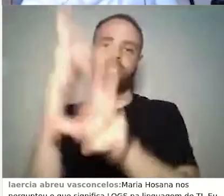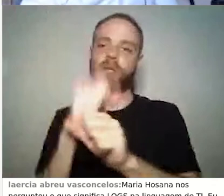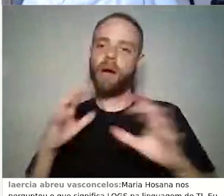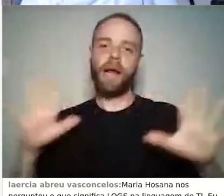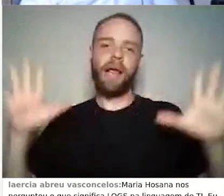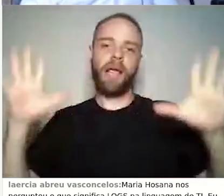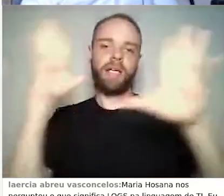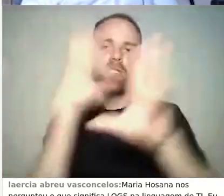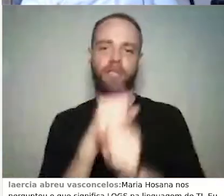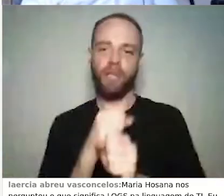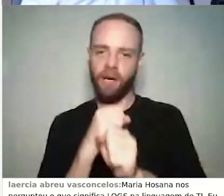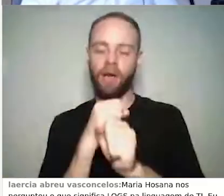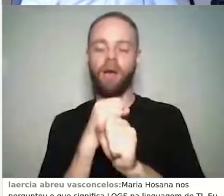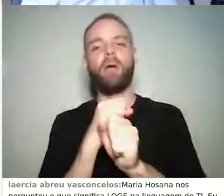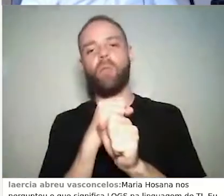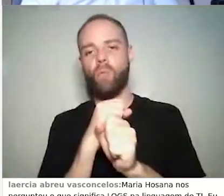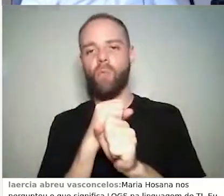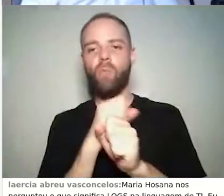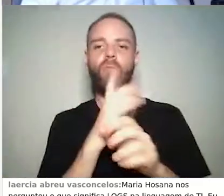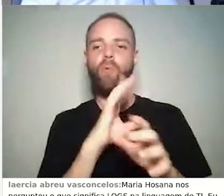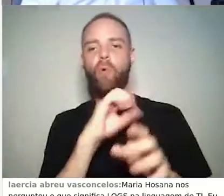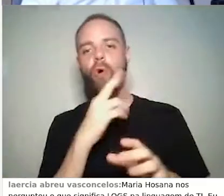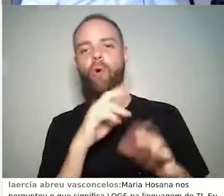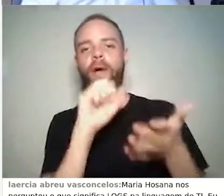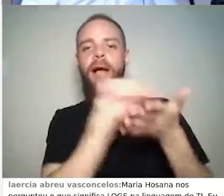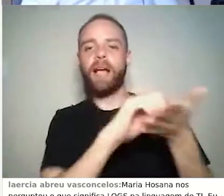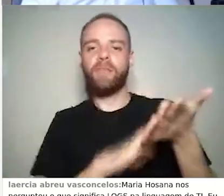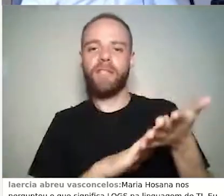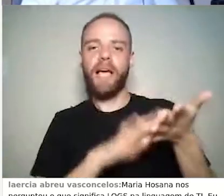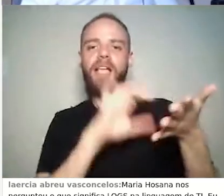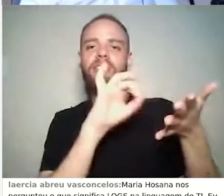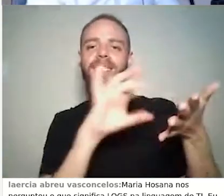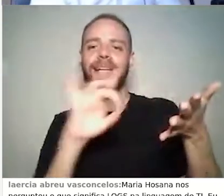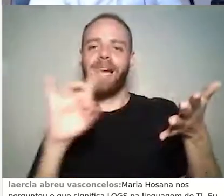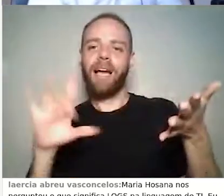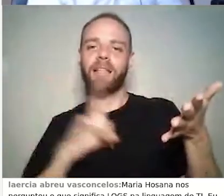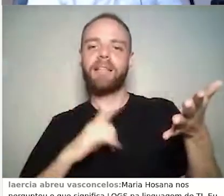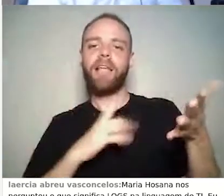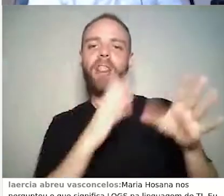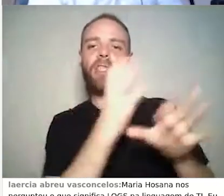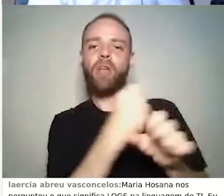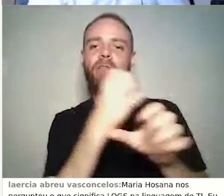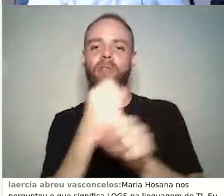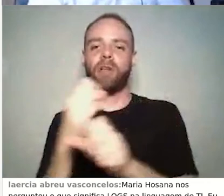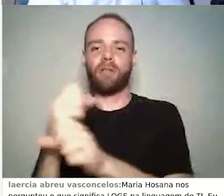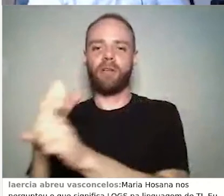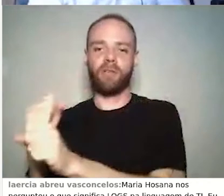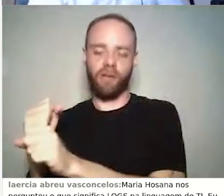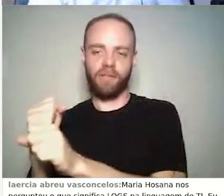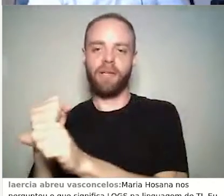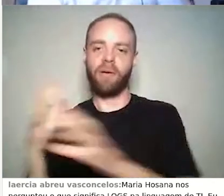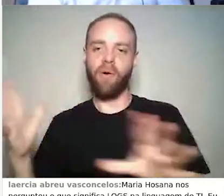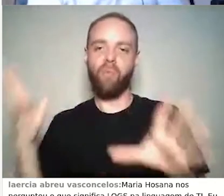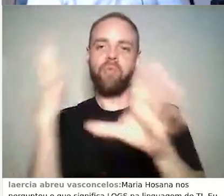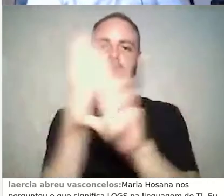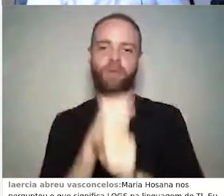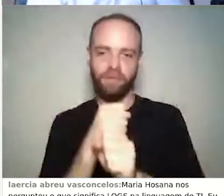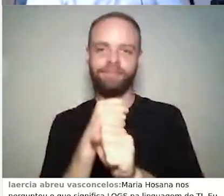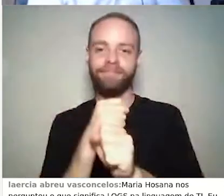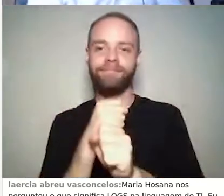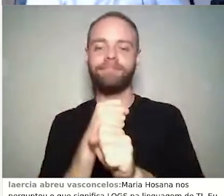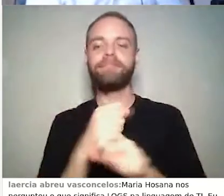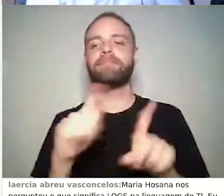nota menor de cada atividade. no tipo de avaliação de dados